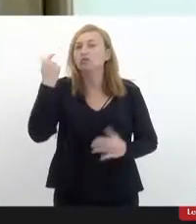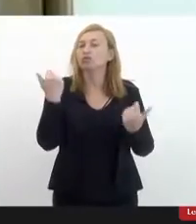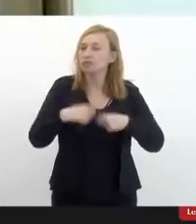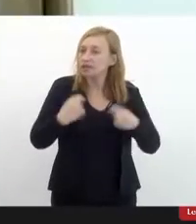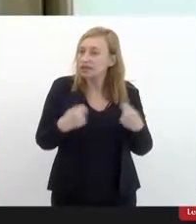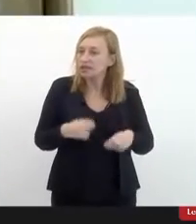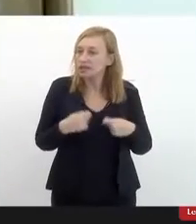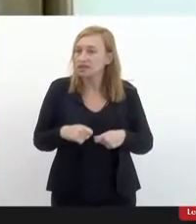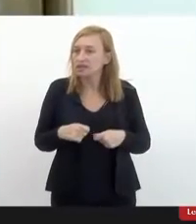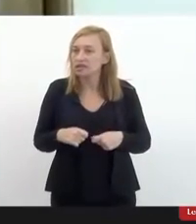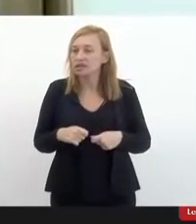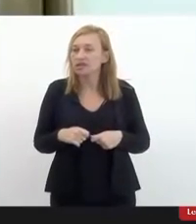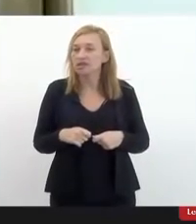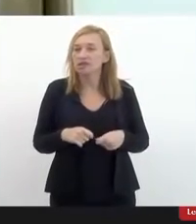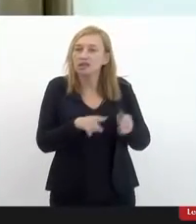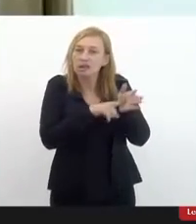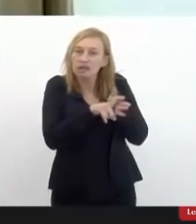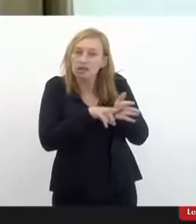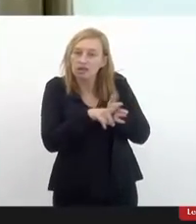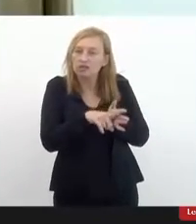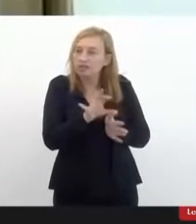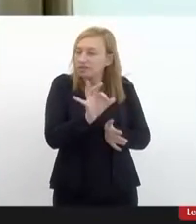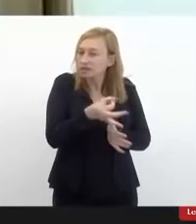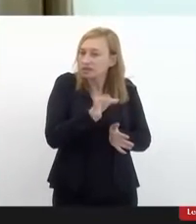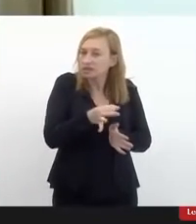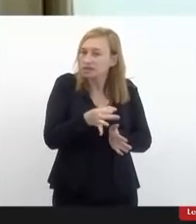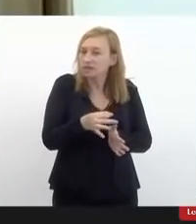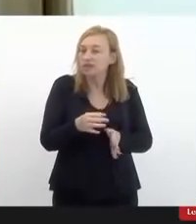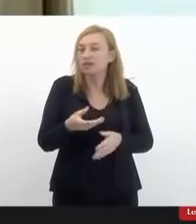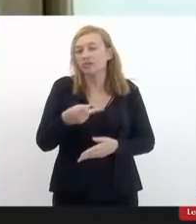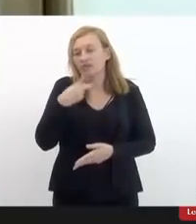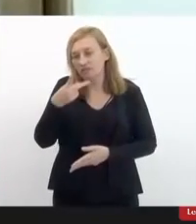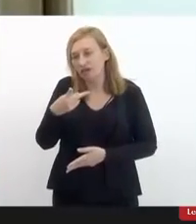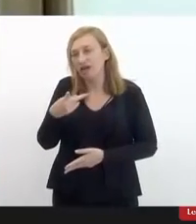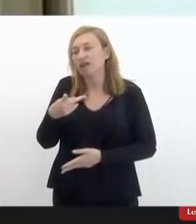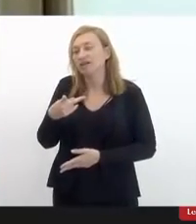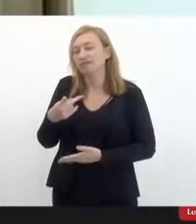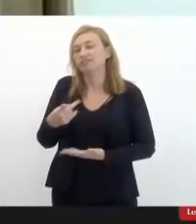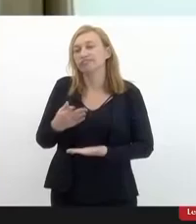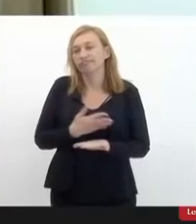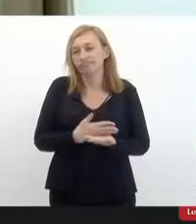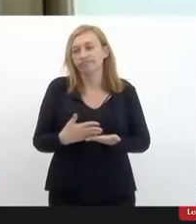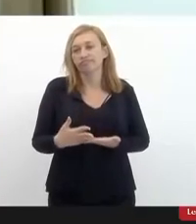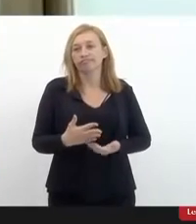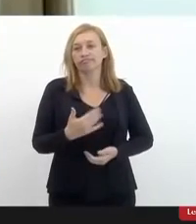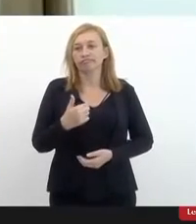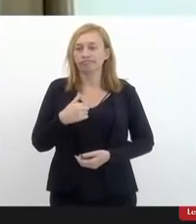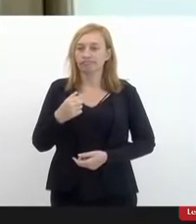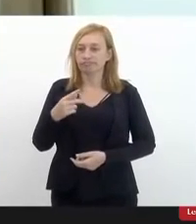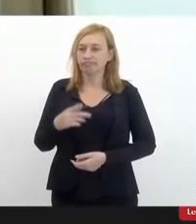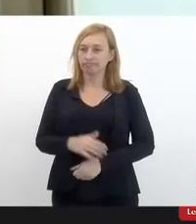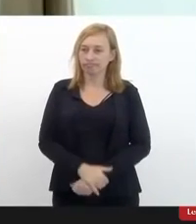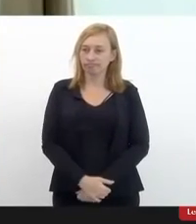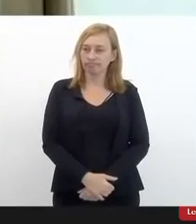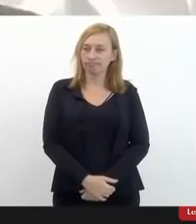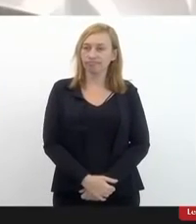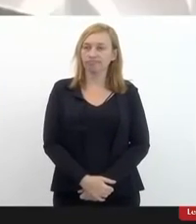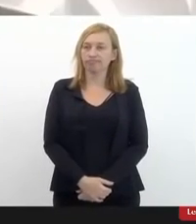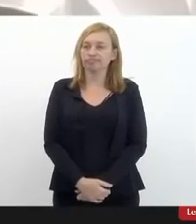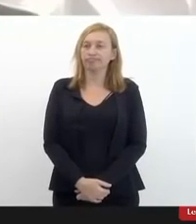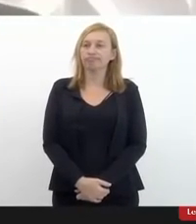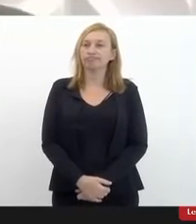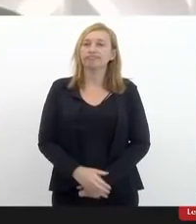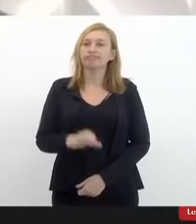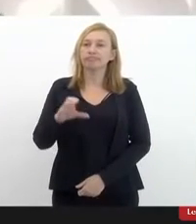precisam de revisão periódica, são essas as considerações que eu tenho a fazer. O Carlos